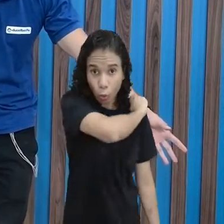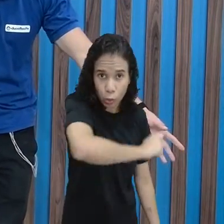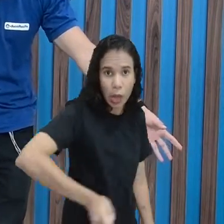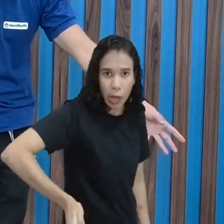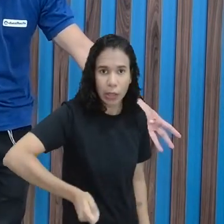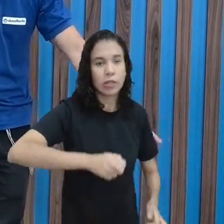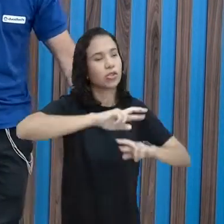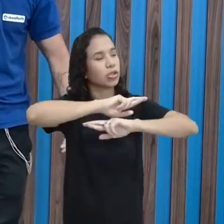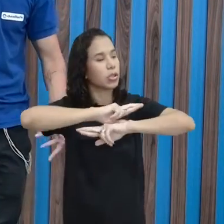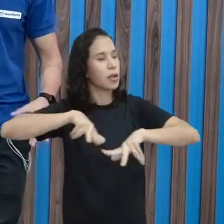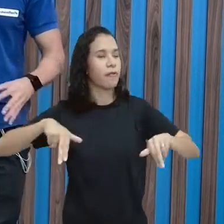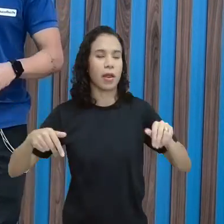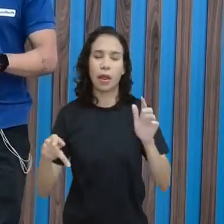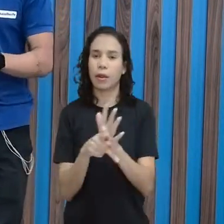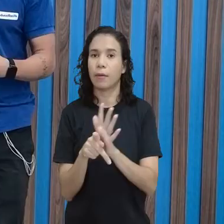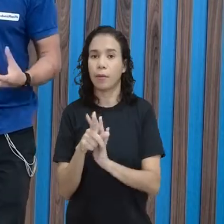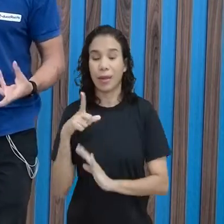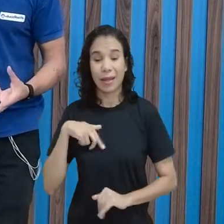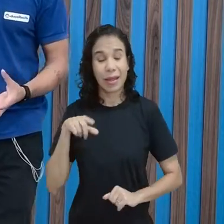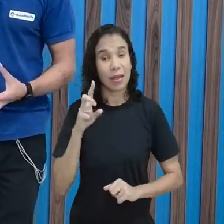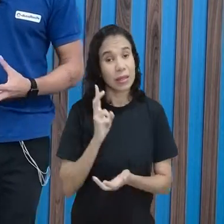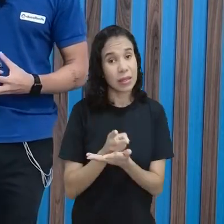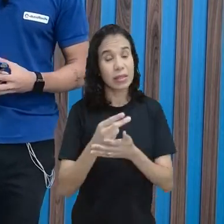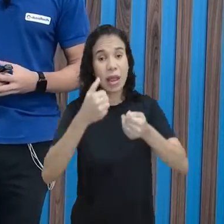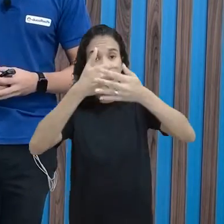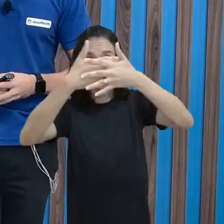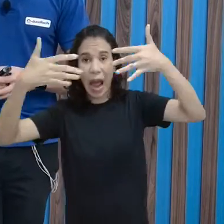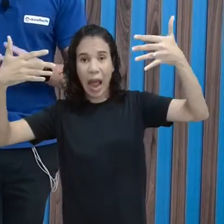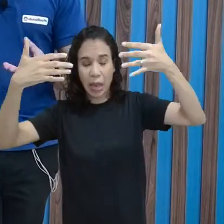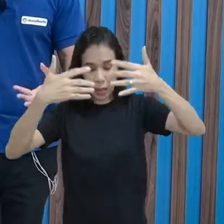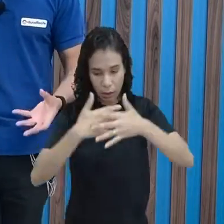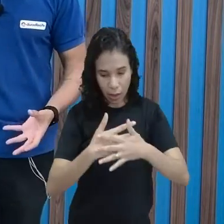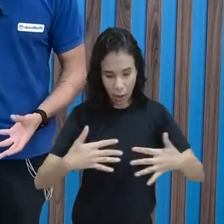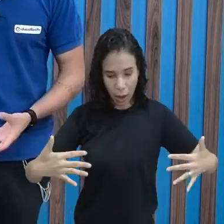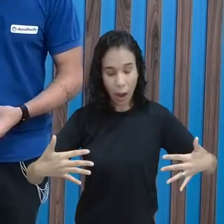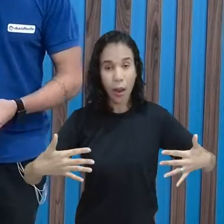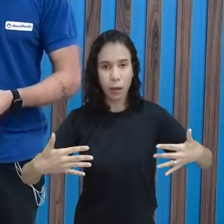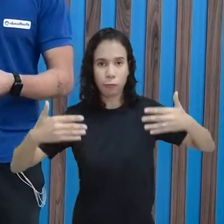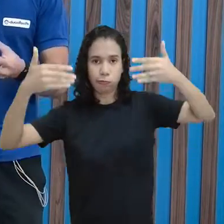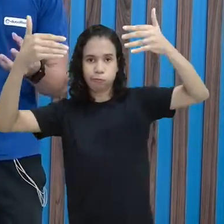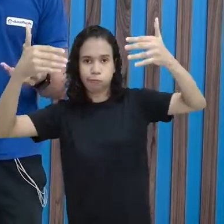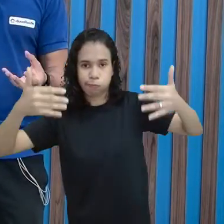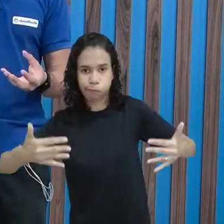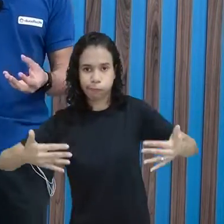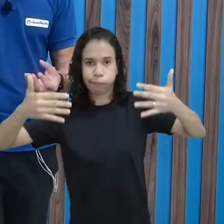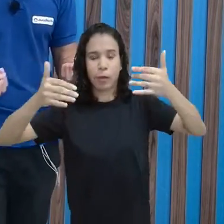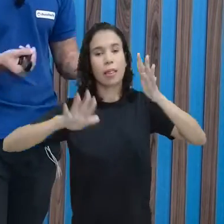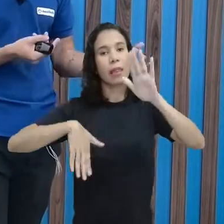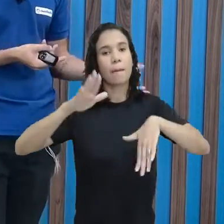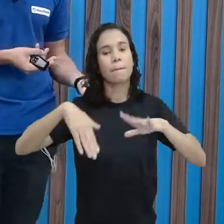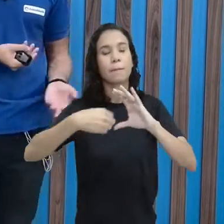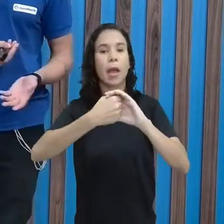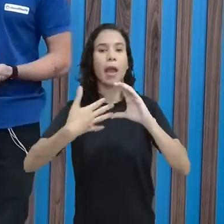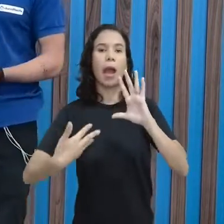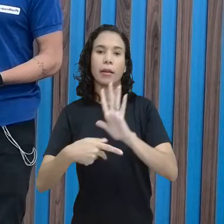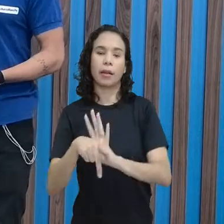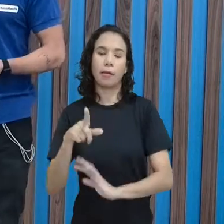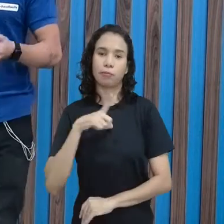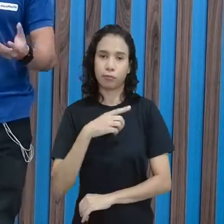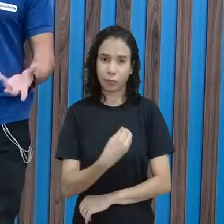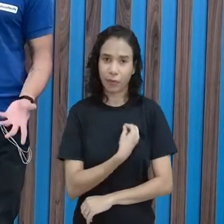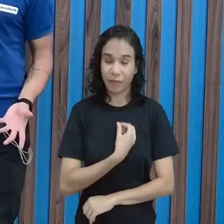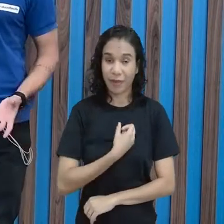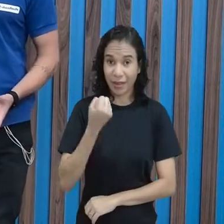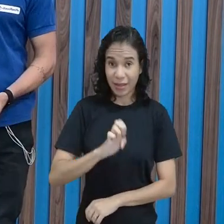altura. Então, sempre vai depender aí da modalidade e da característica, no caso do vôlei sentado também,